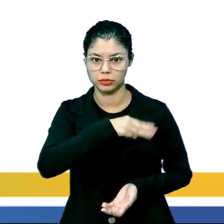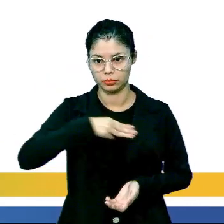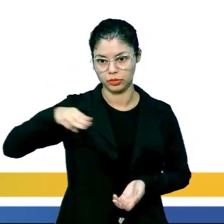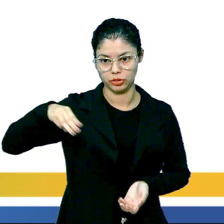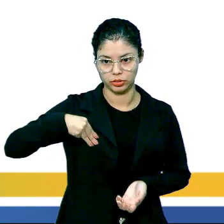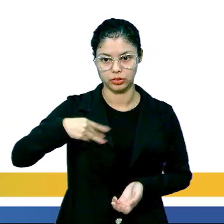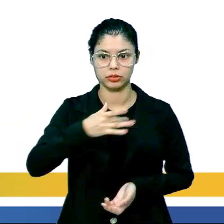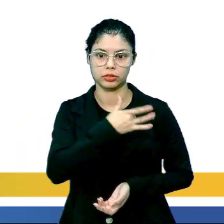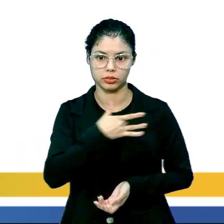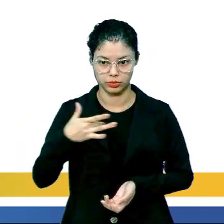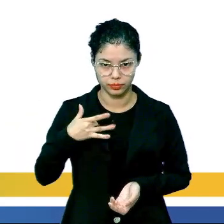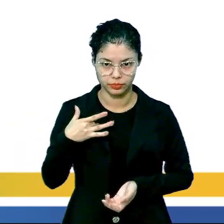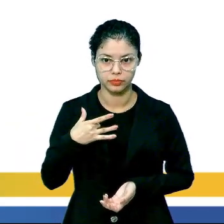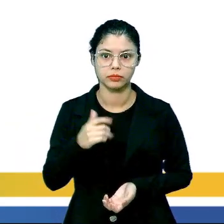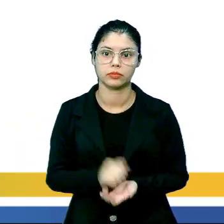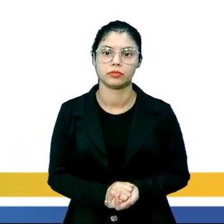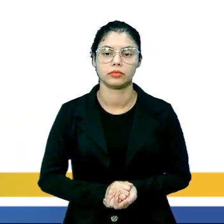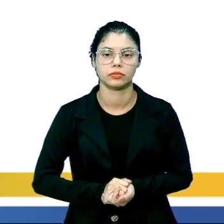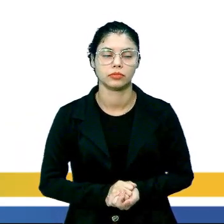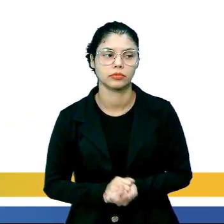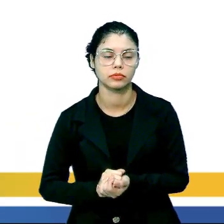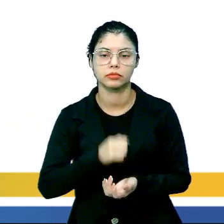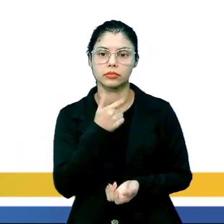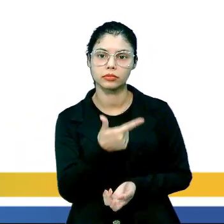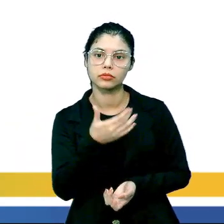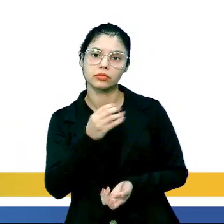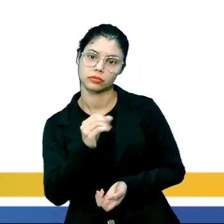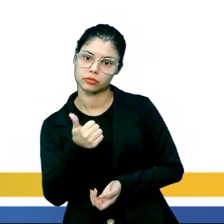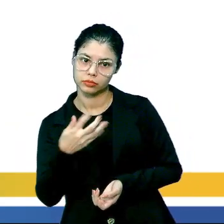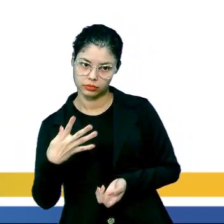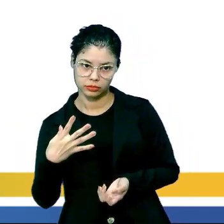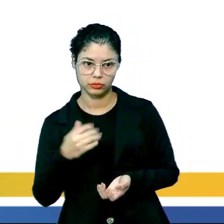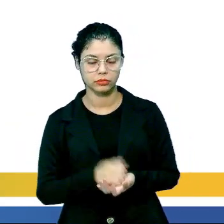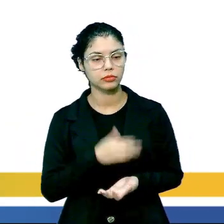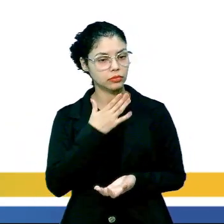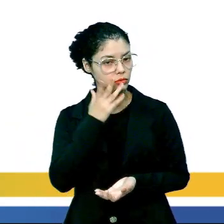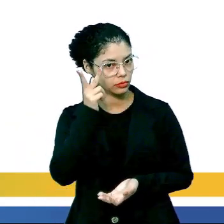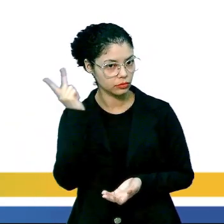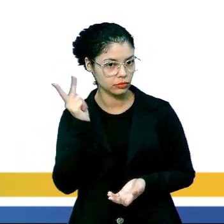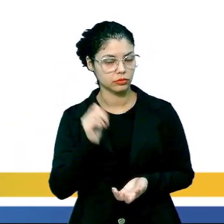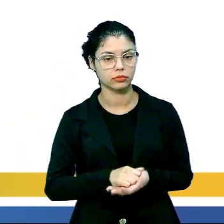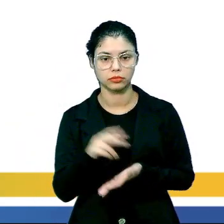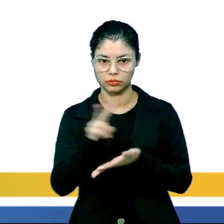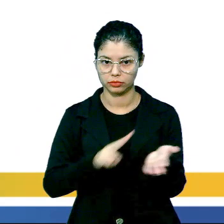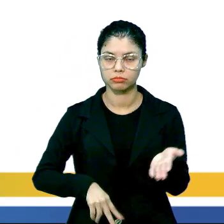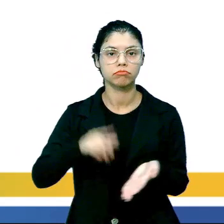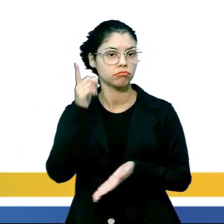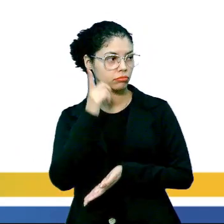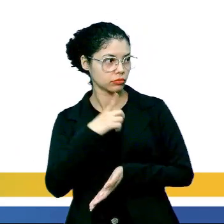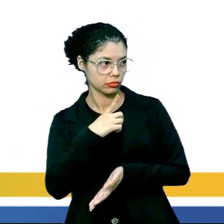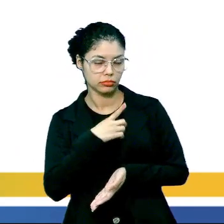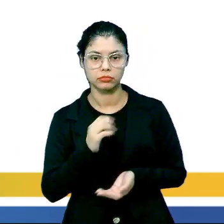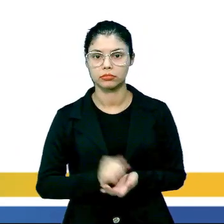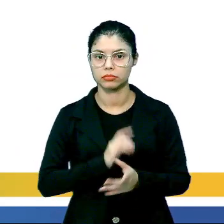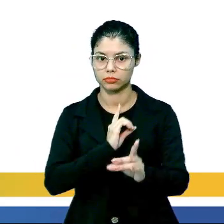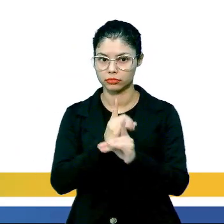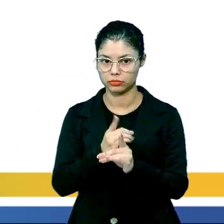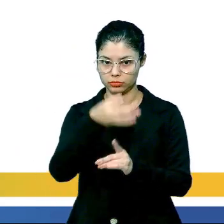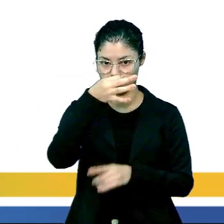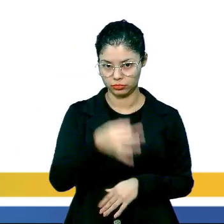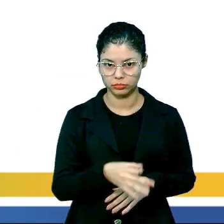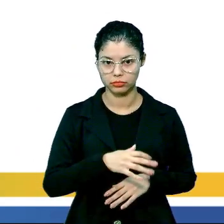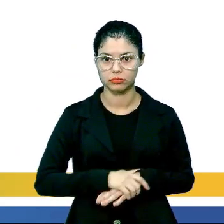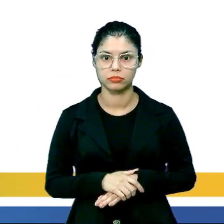e aí eu vou trazer os exemplos e eu vou explicar para que a pessoa que leia a minha redação realmente descubra que eu estou